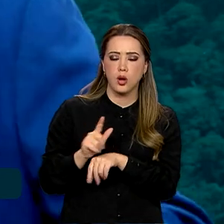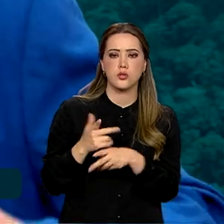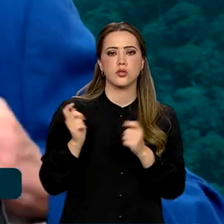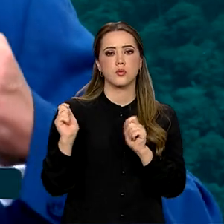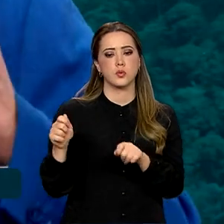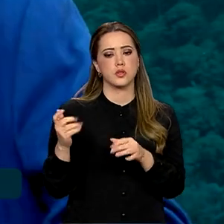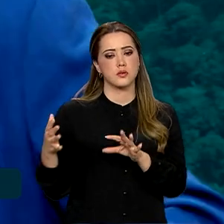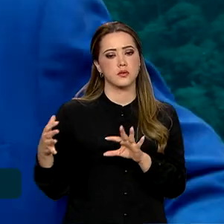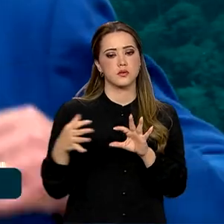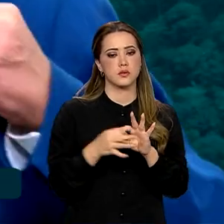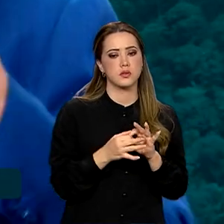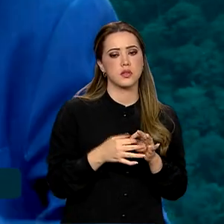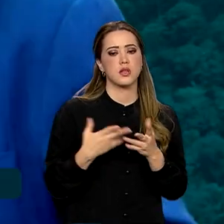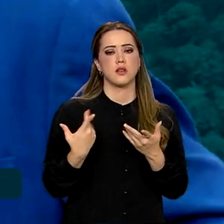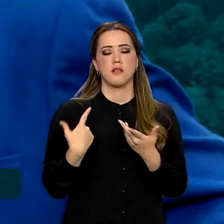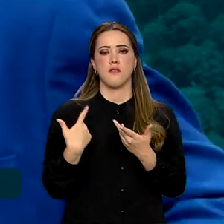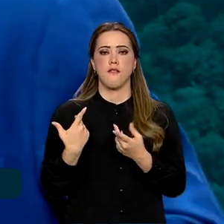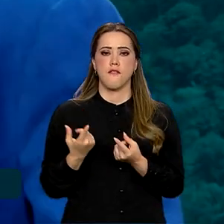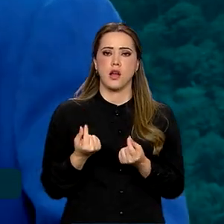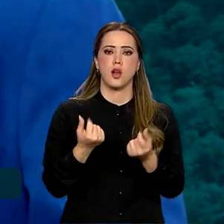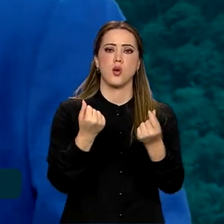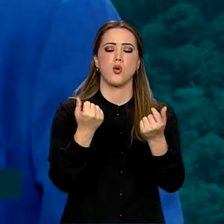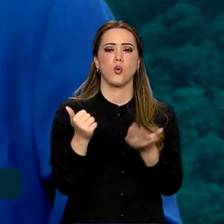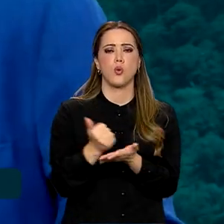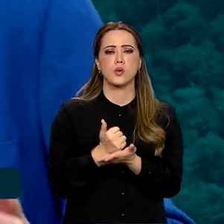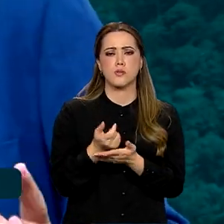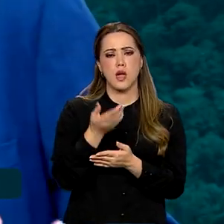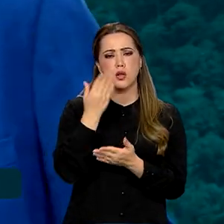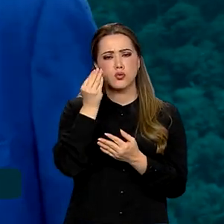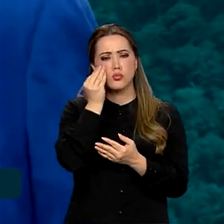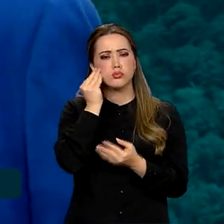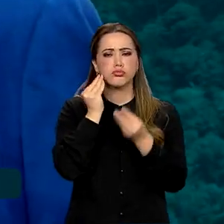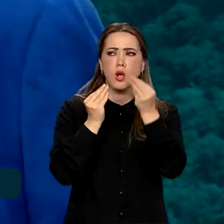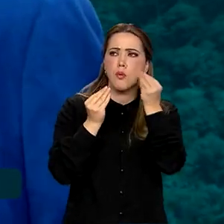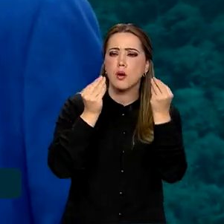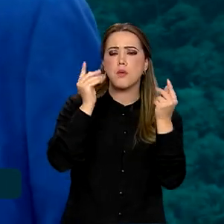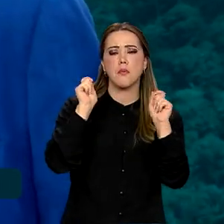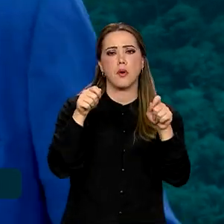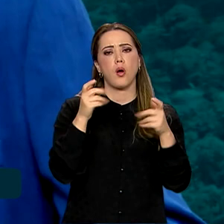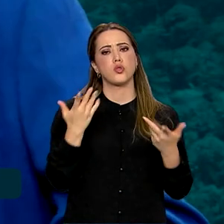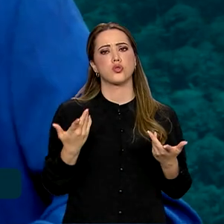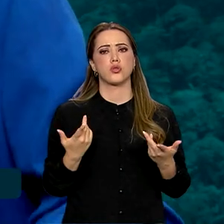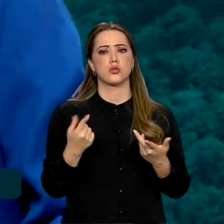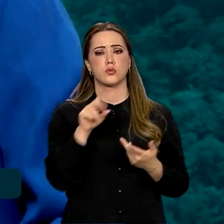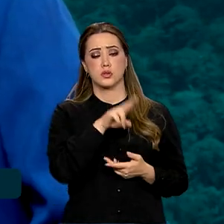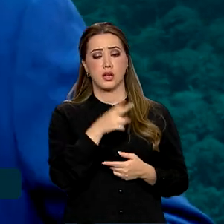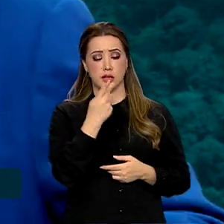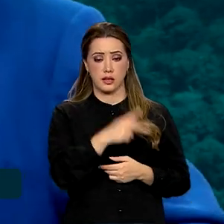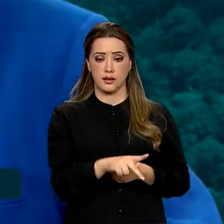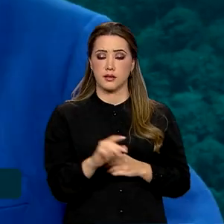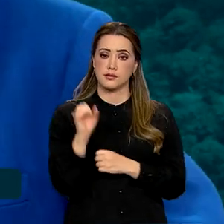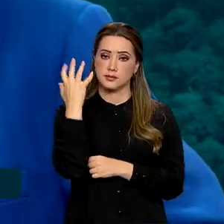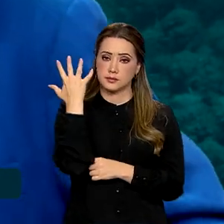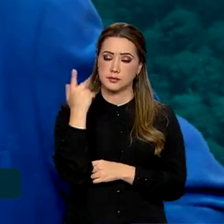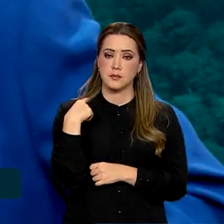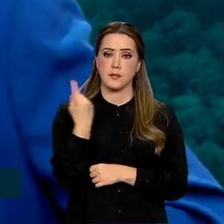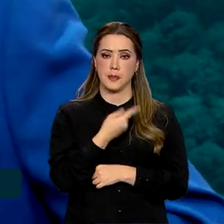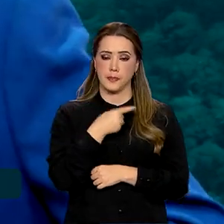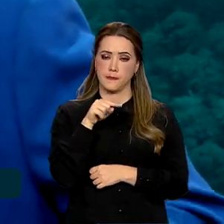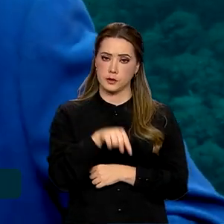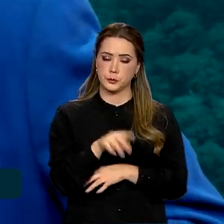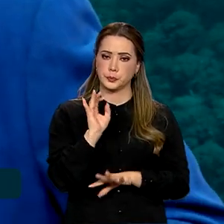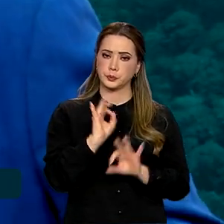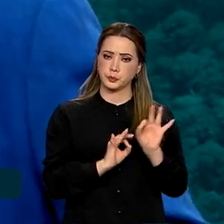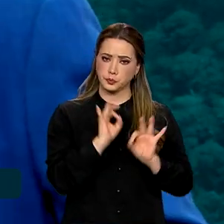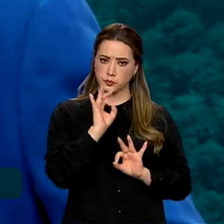agregação de valor, cosmético, fármaco, tem aí muitas possibilidades. Então, aqui, nós vamos ter um